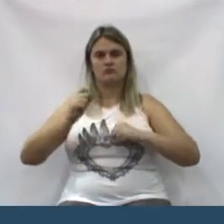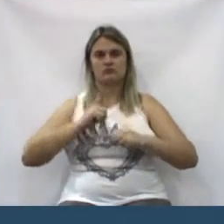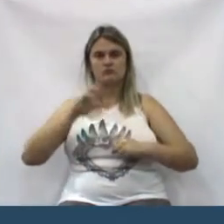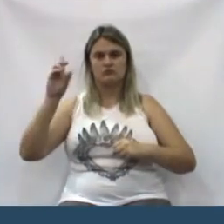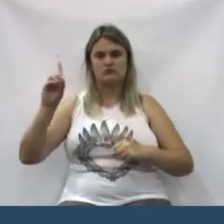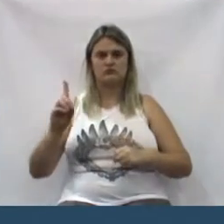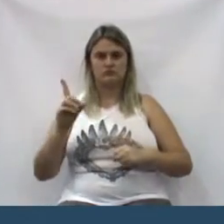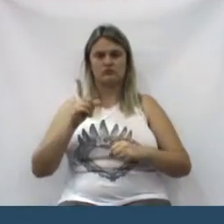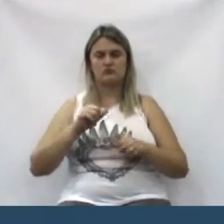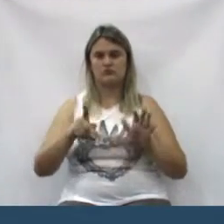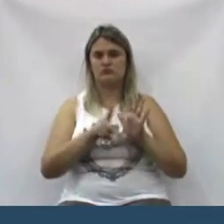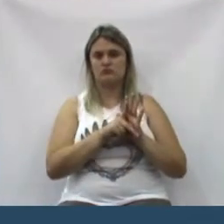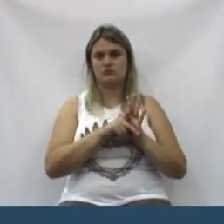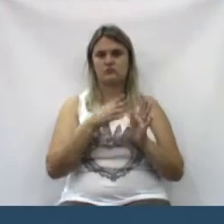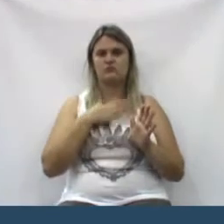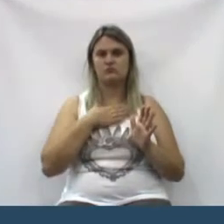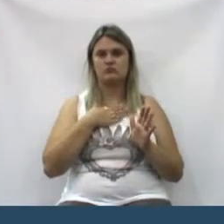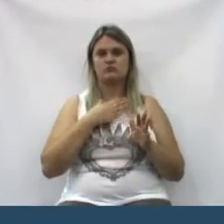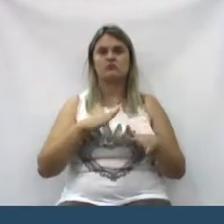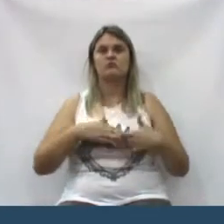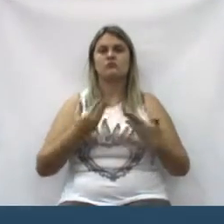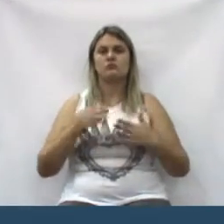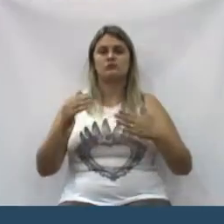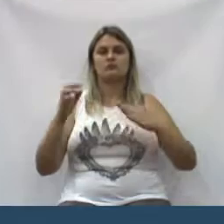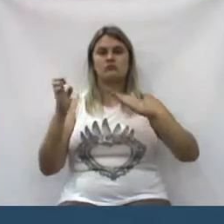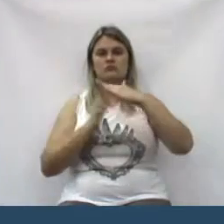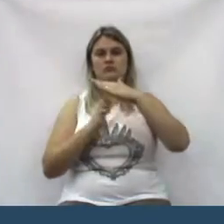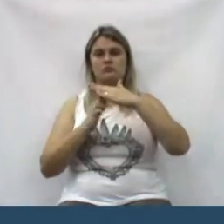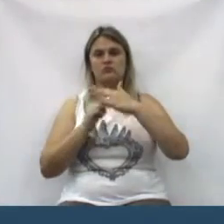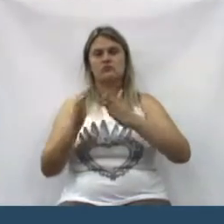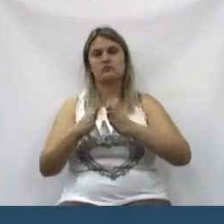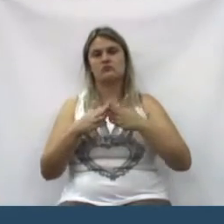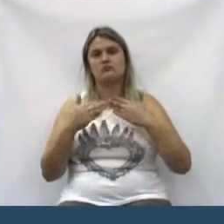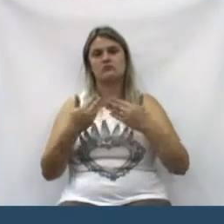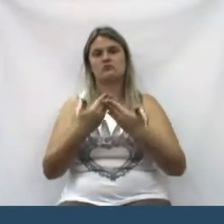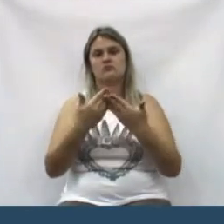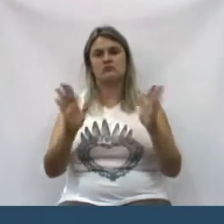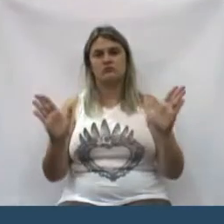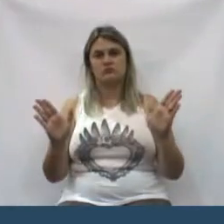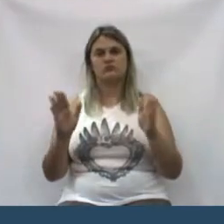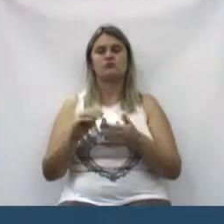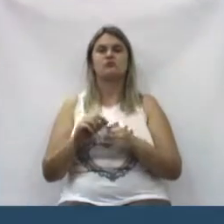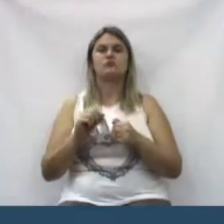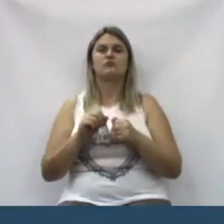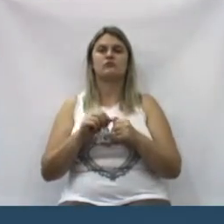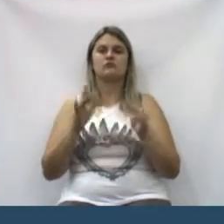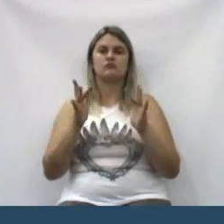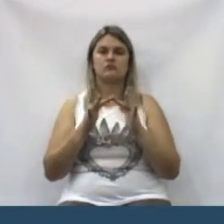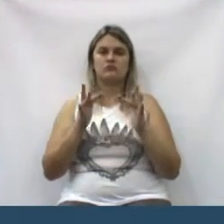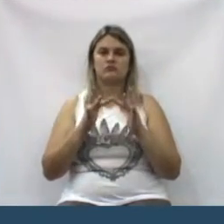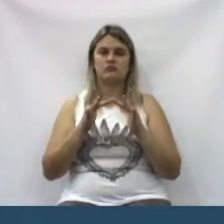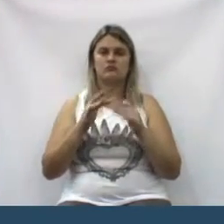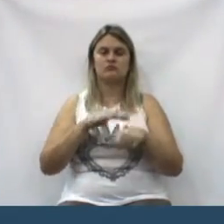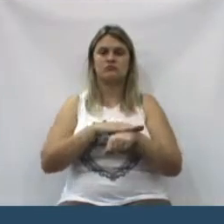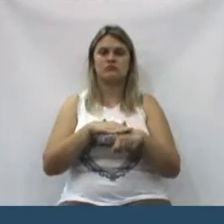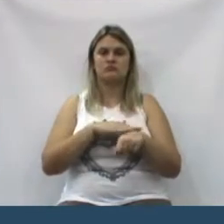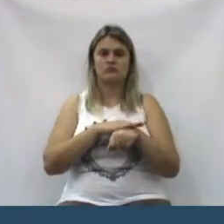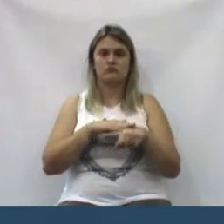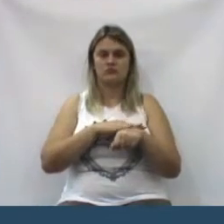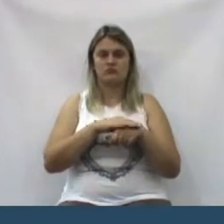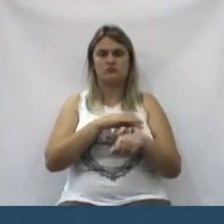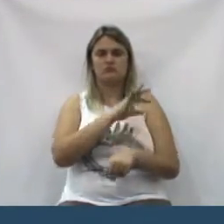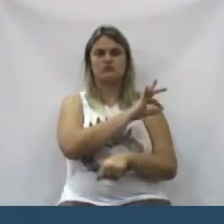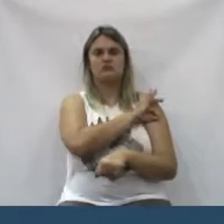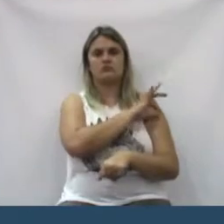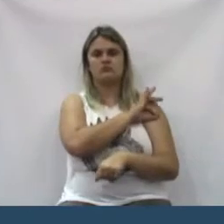direito, porque era deles o terreno. E como a empresa vinha pedindo a reabertura, a gente entrou em contato, conversou com o prefeito, com os